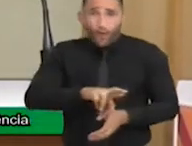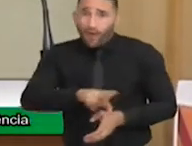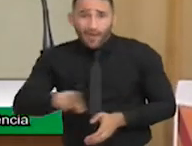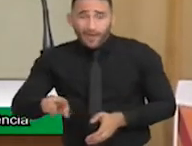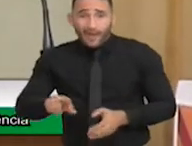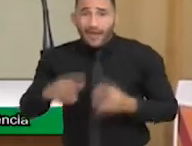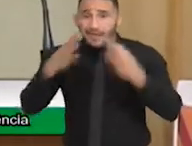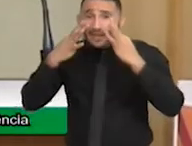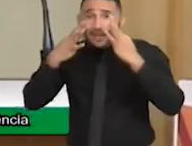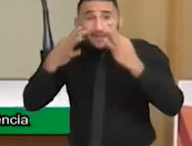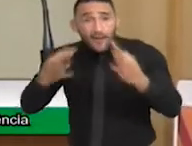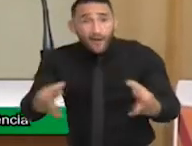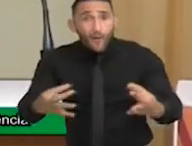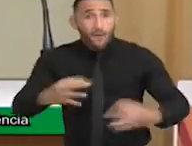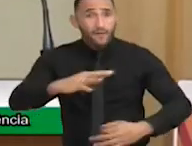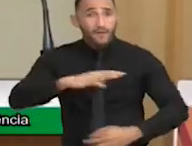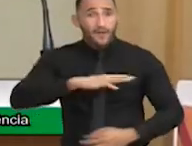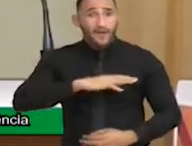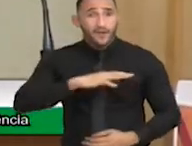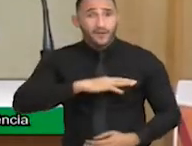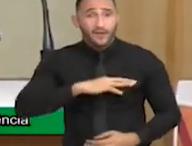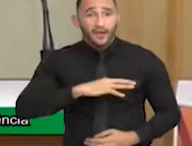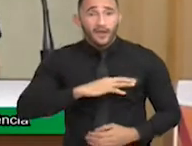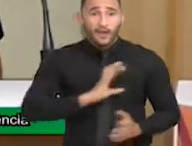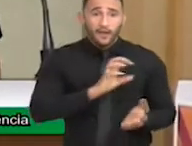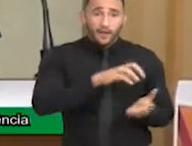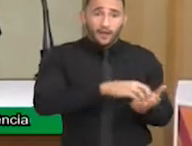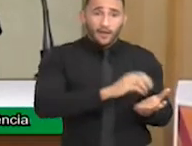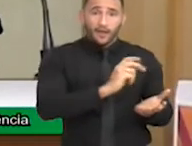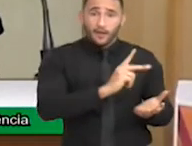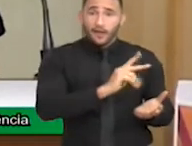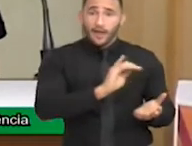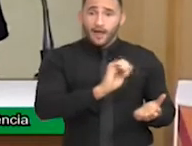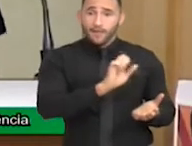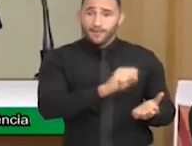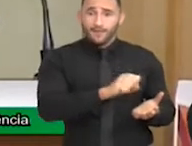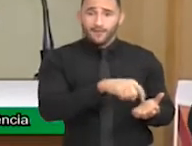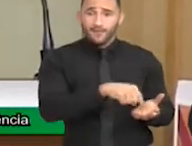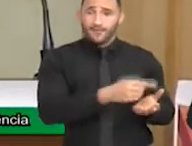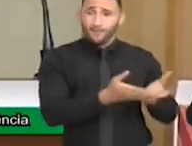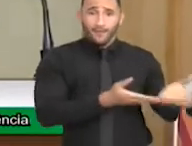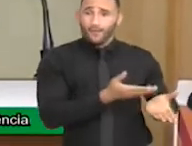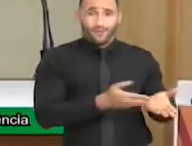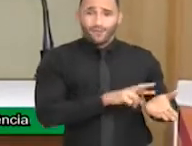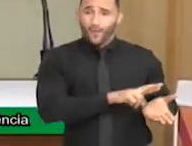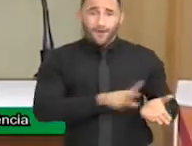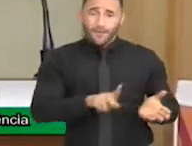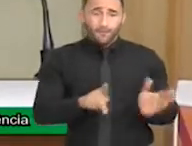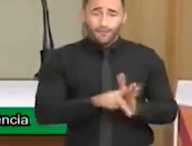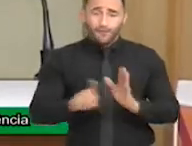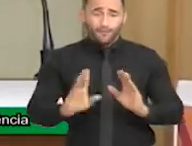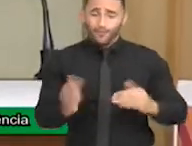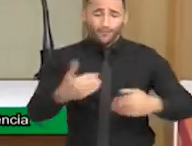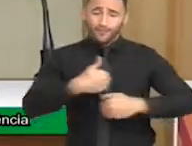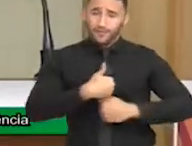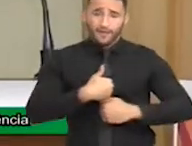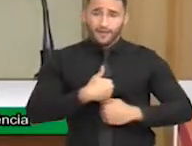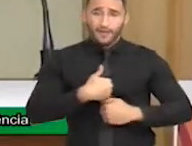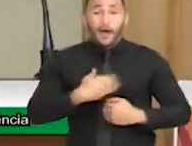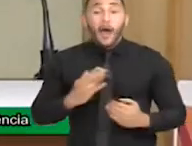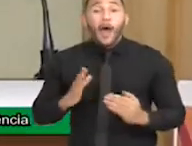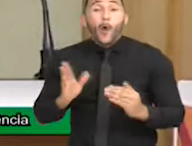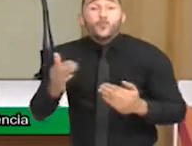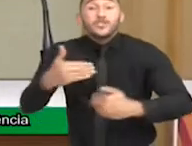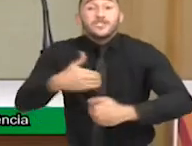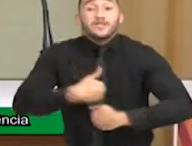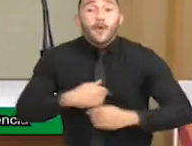Atenção, município, o atendimento do CAPS, acho que a Sabrina também comentou, para o autista teria que ser a última